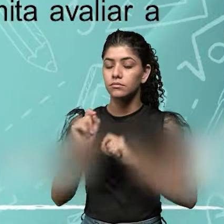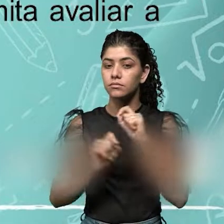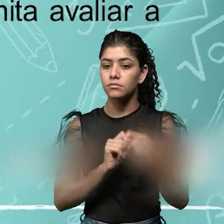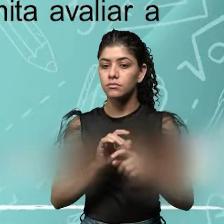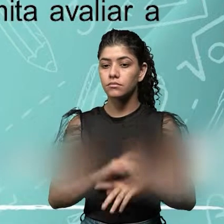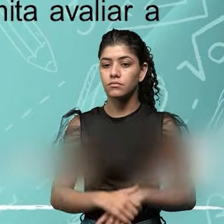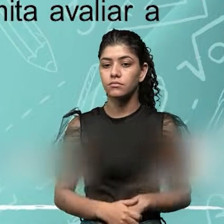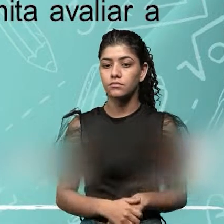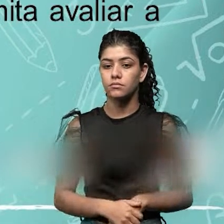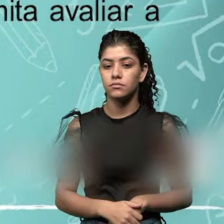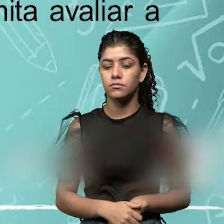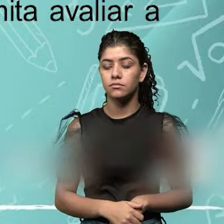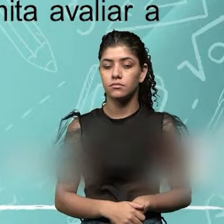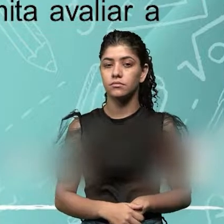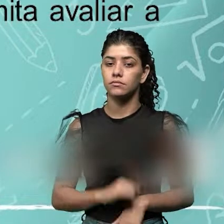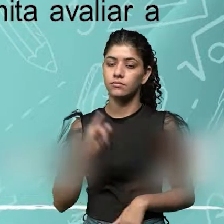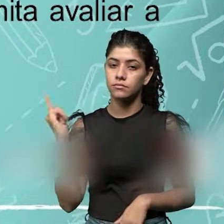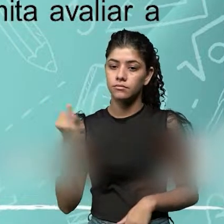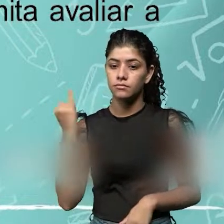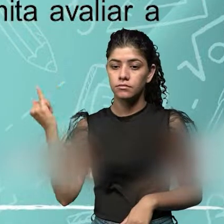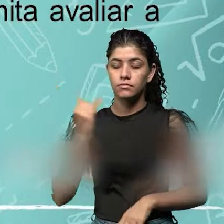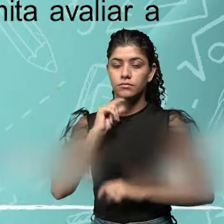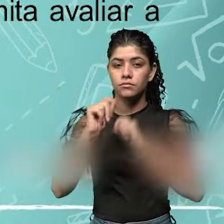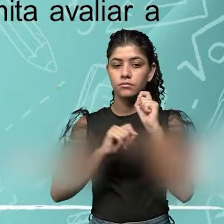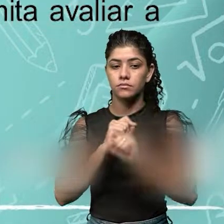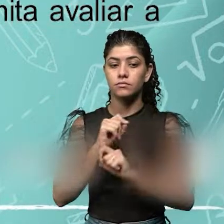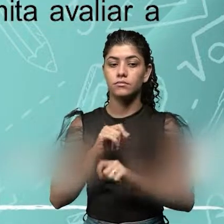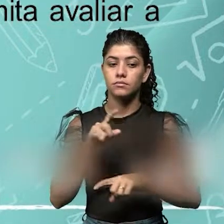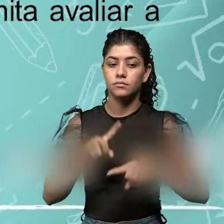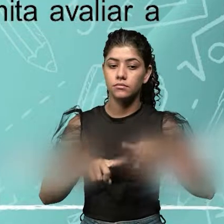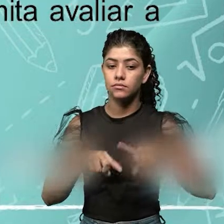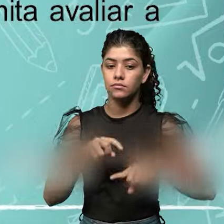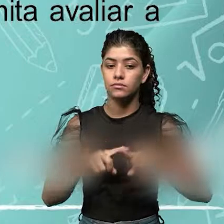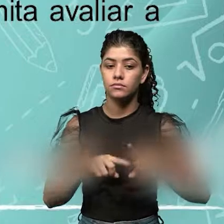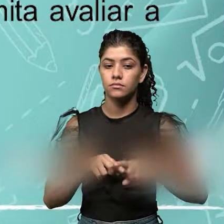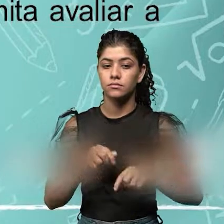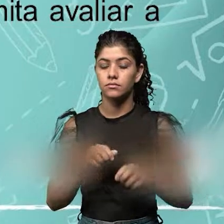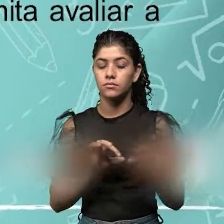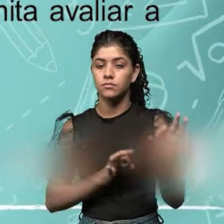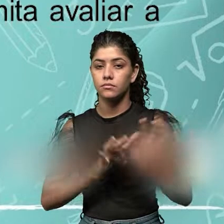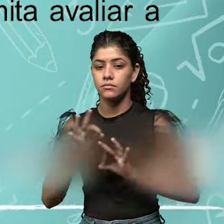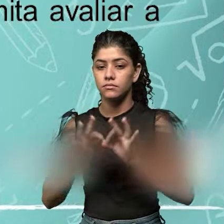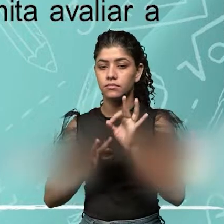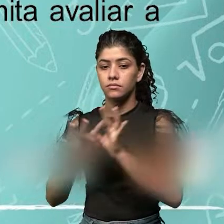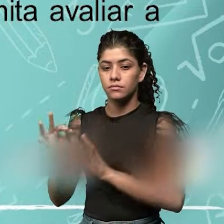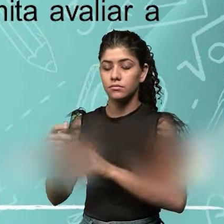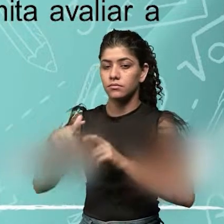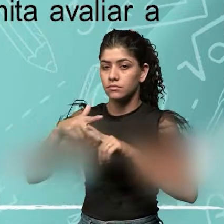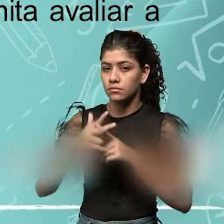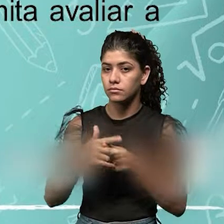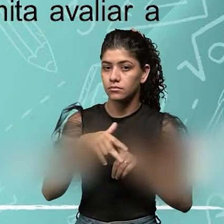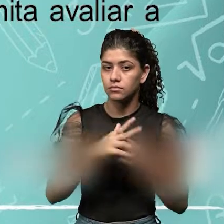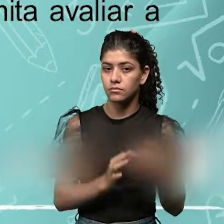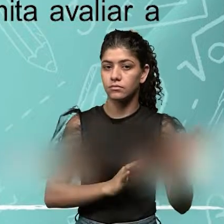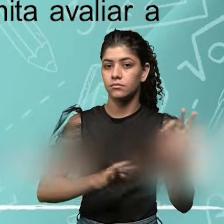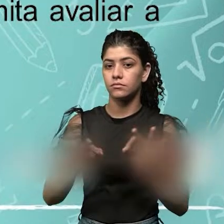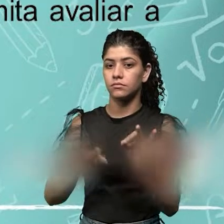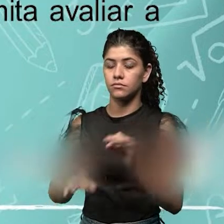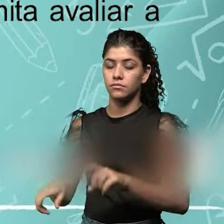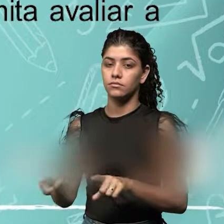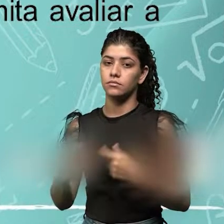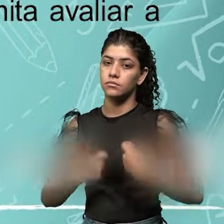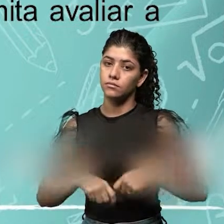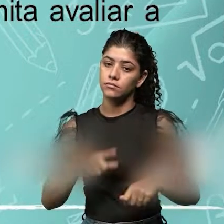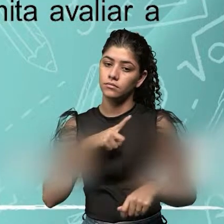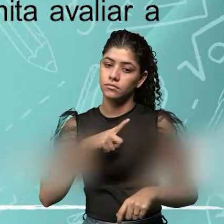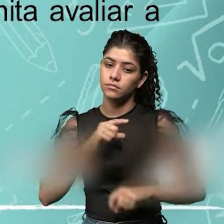de uma medida, é indispensável que um instrumento esteja ajustado, calibrado e que sua